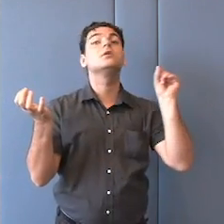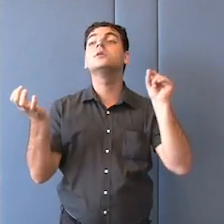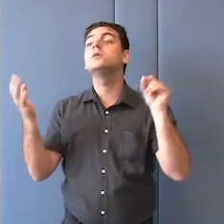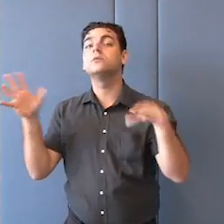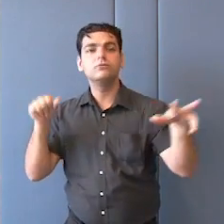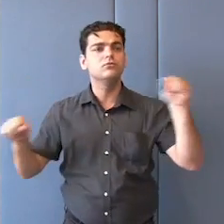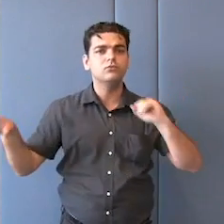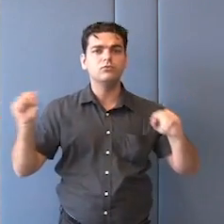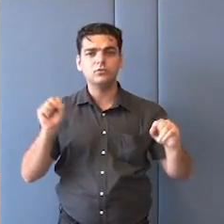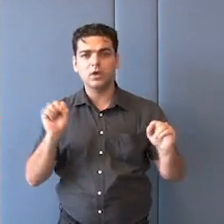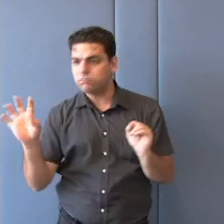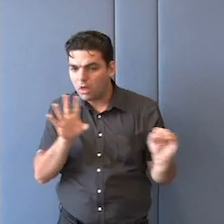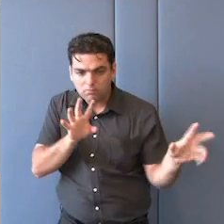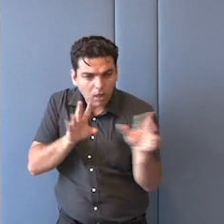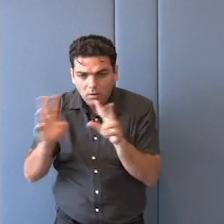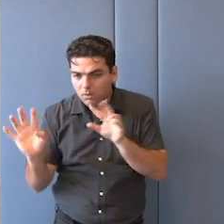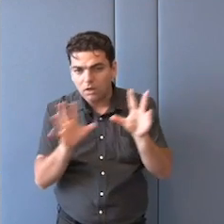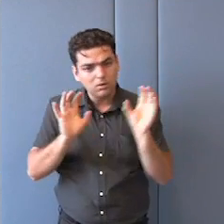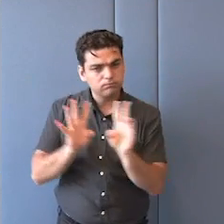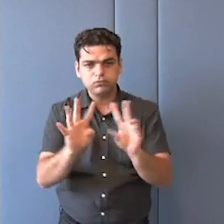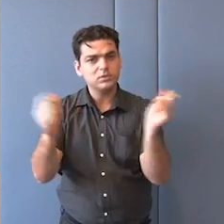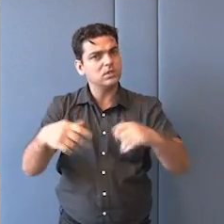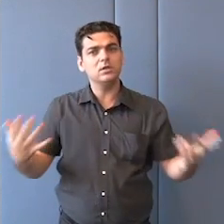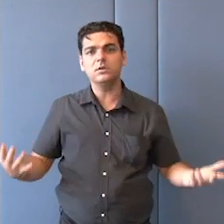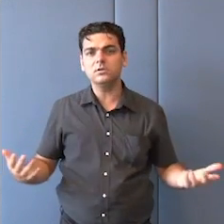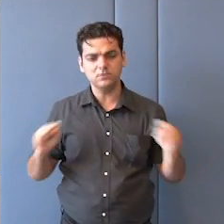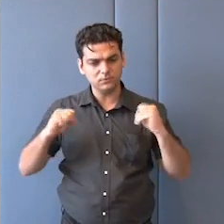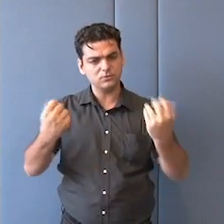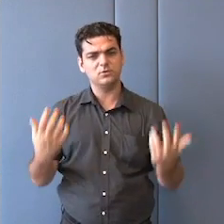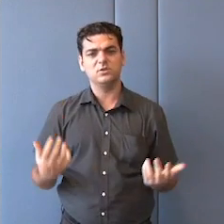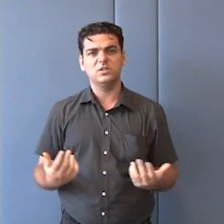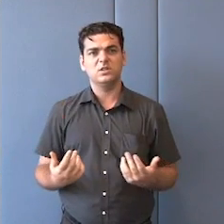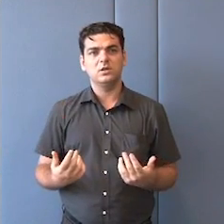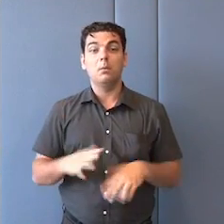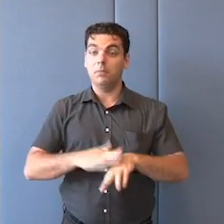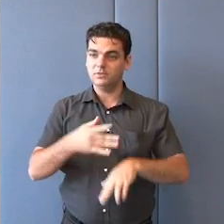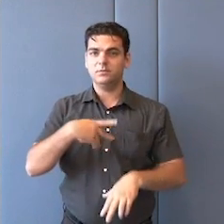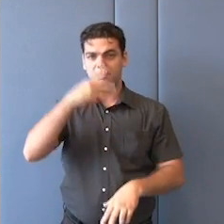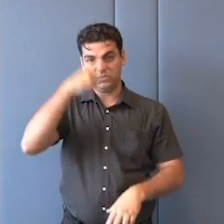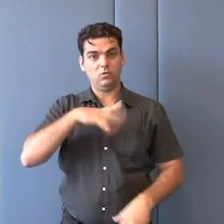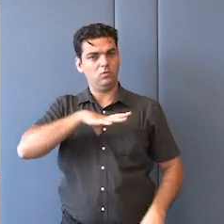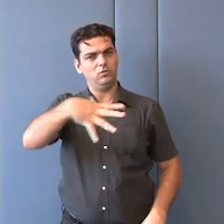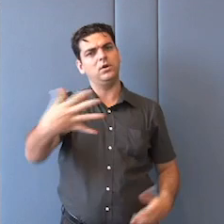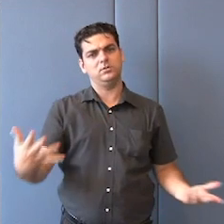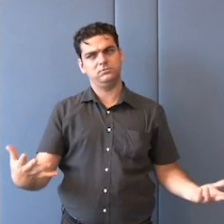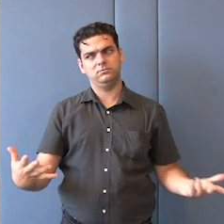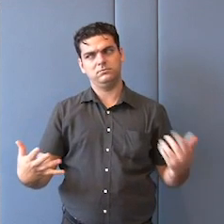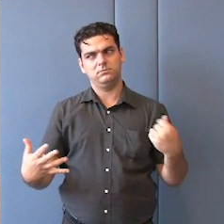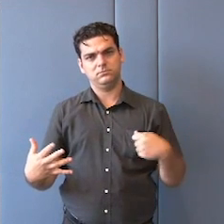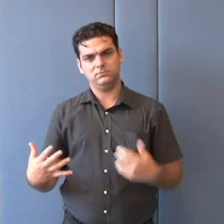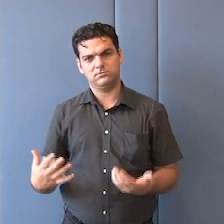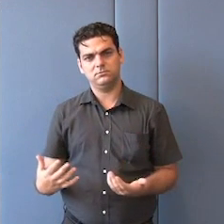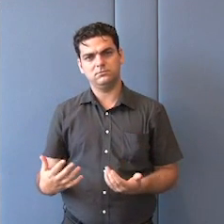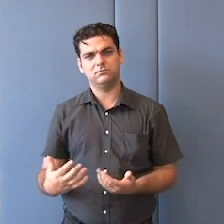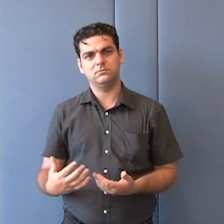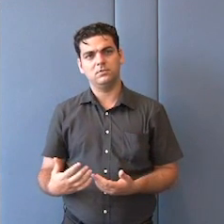Claro, referências, composições, mas sem que o primeiro reflexo seja pensar quem